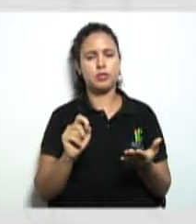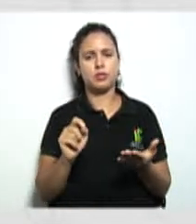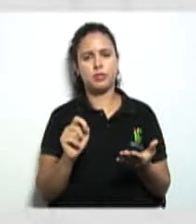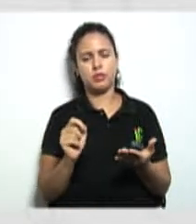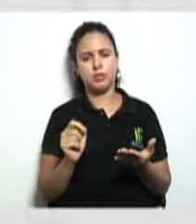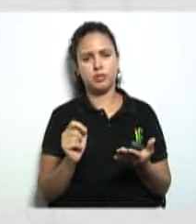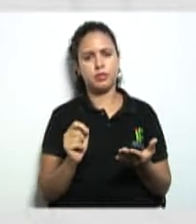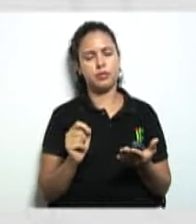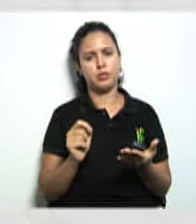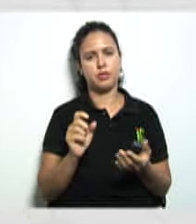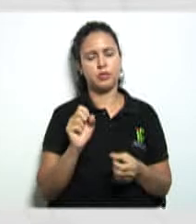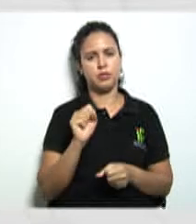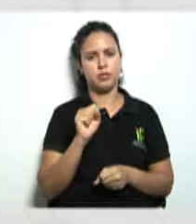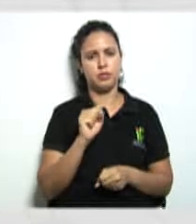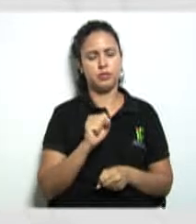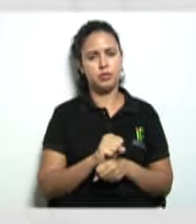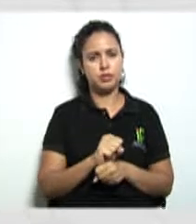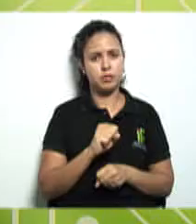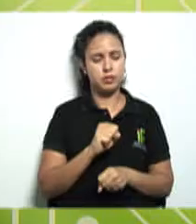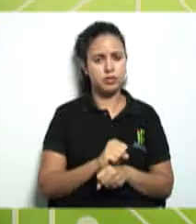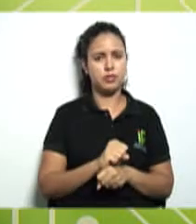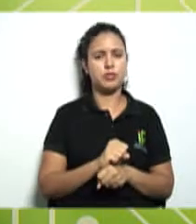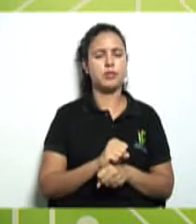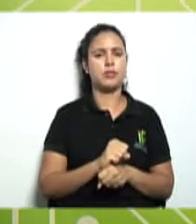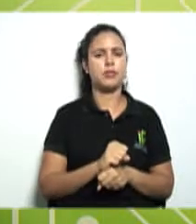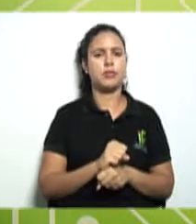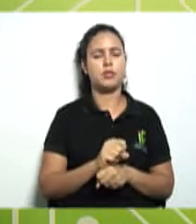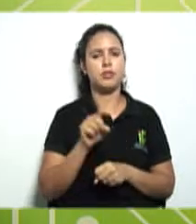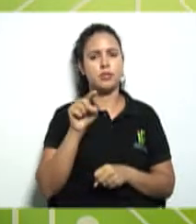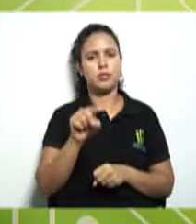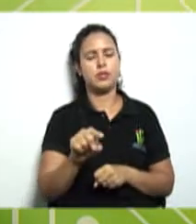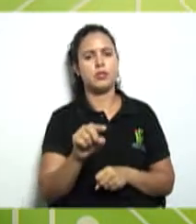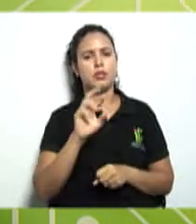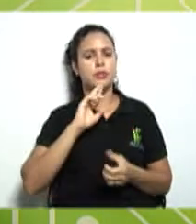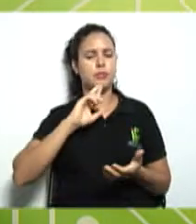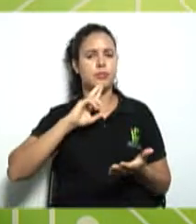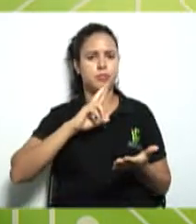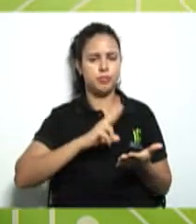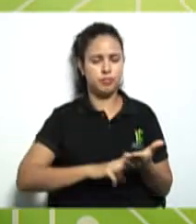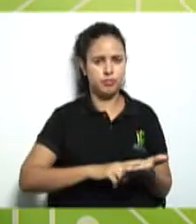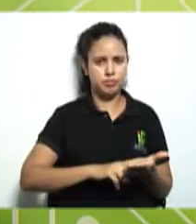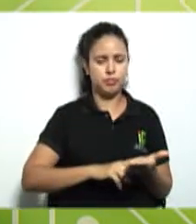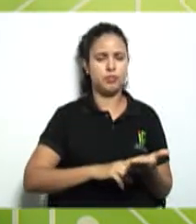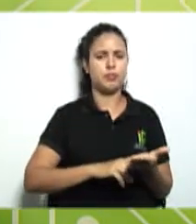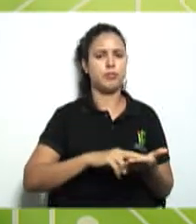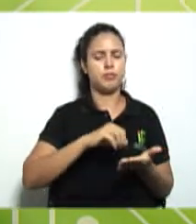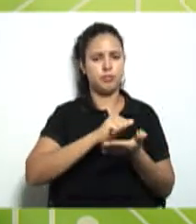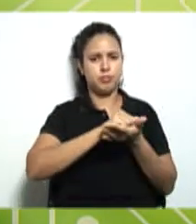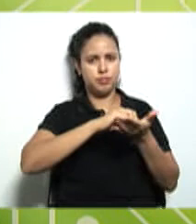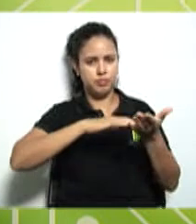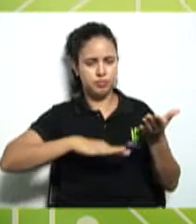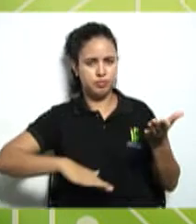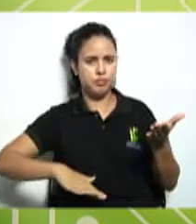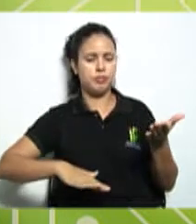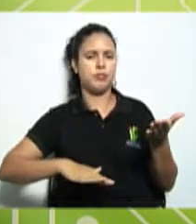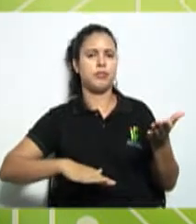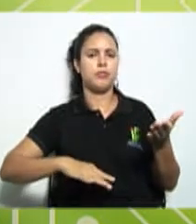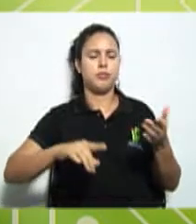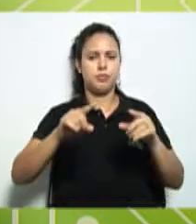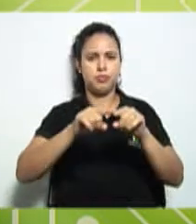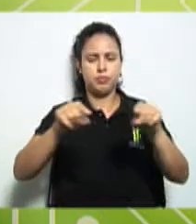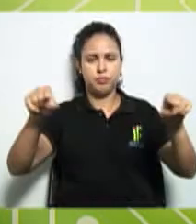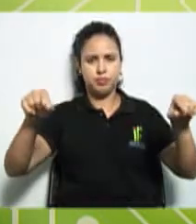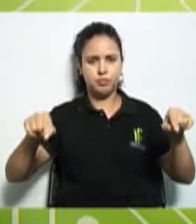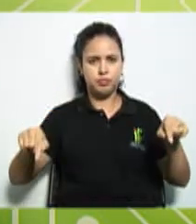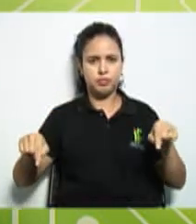vamos fazer uma pausa para que vocês possam responder as questões de sala e depois logo em